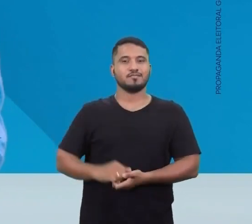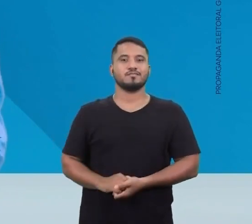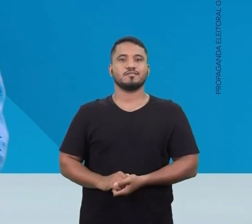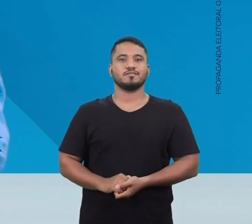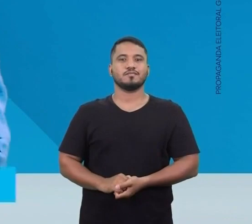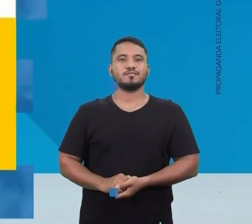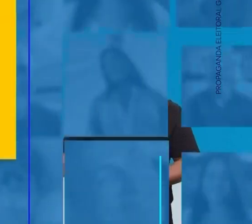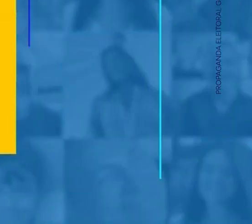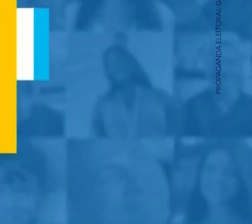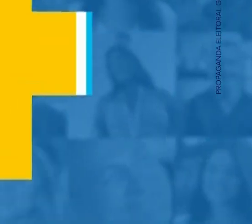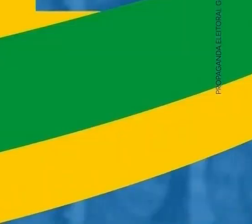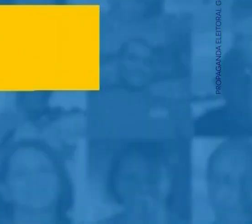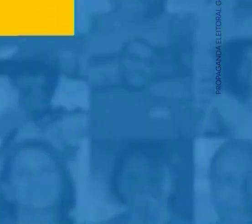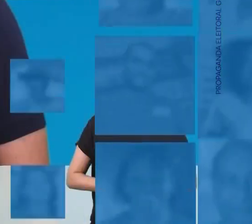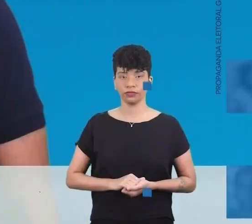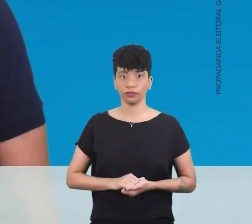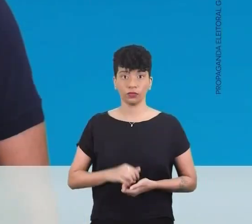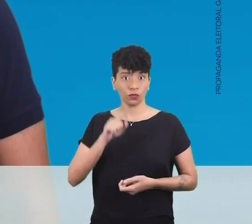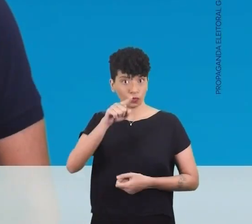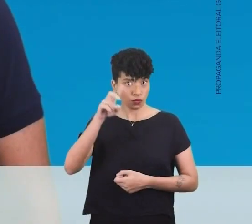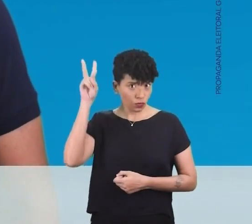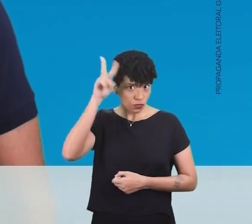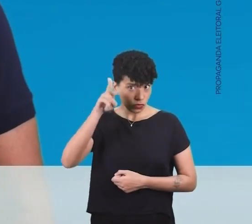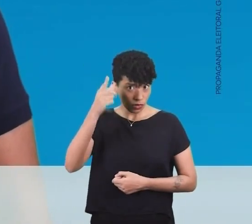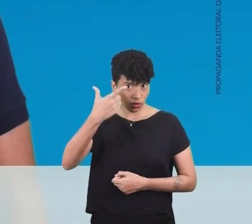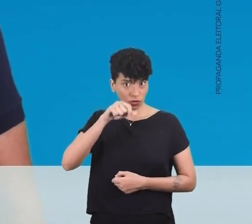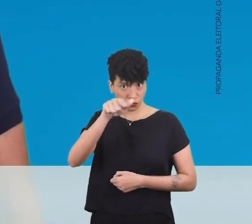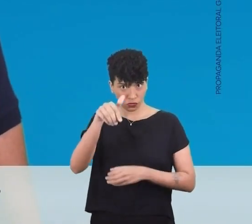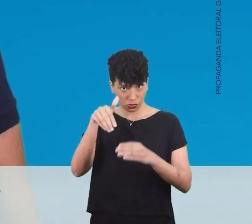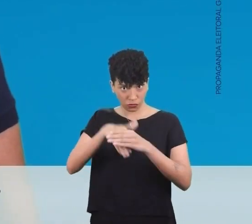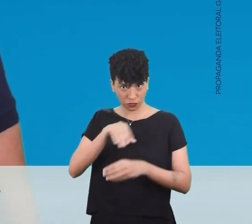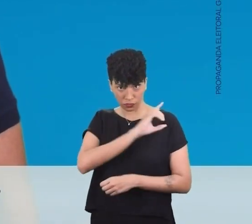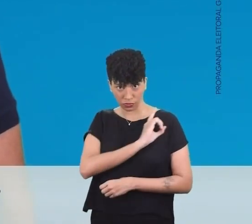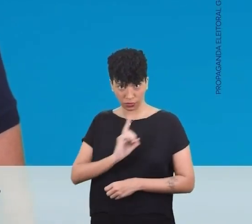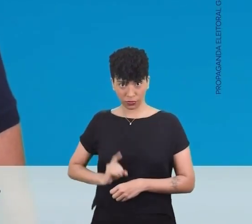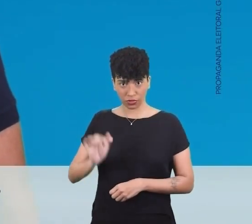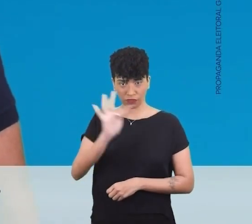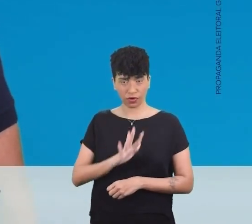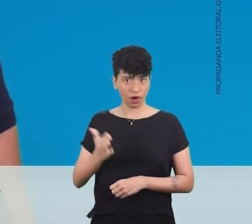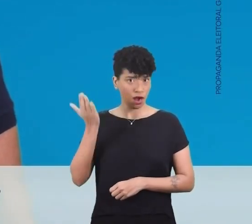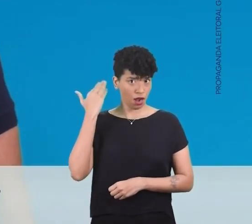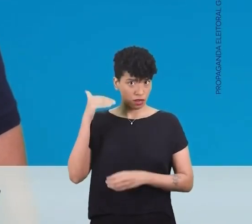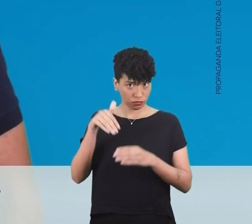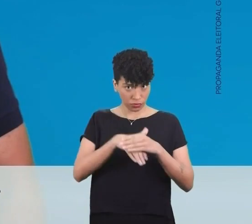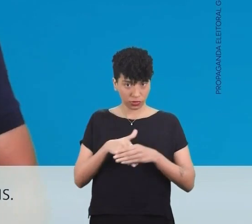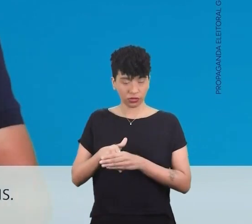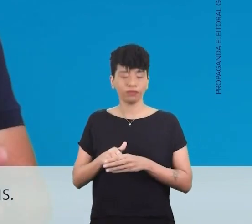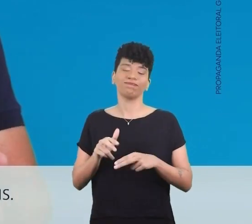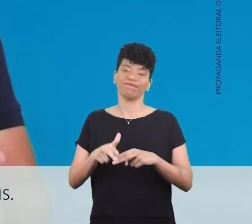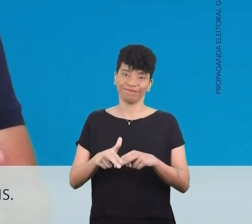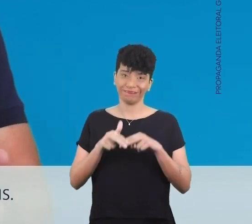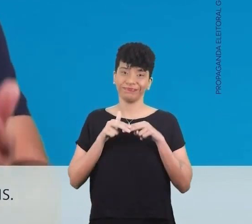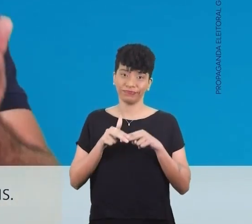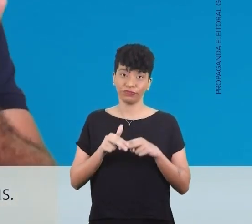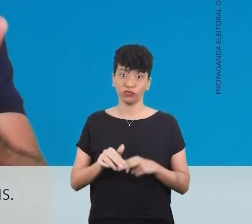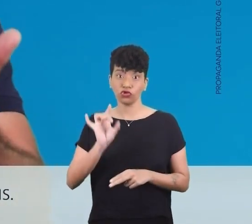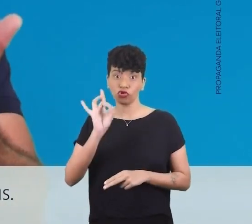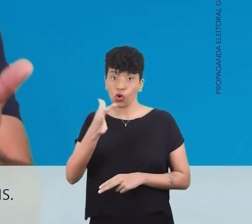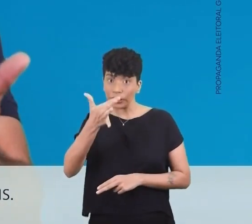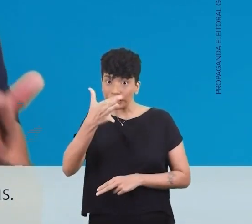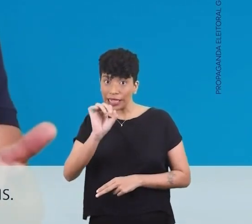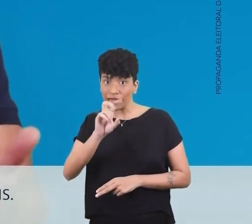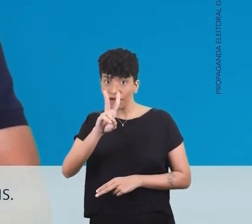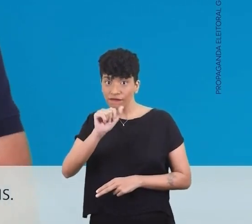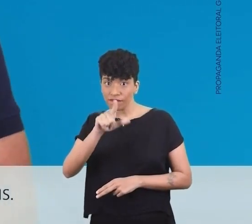44. 44! Você lembra em quem você votou para deputado federal na eleição passada? Pois é, só